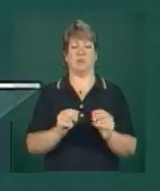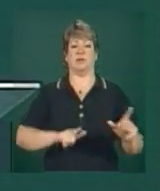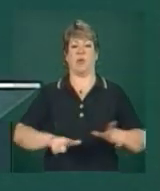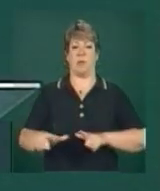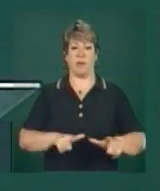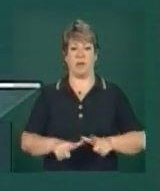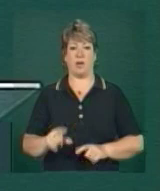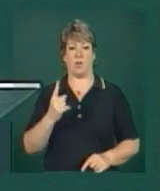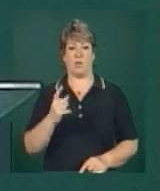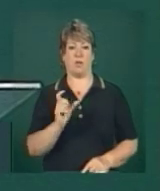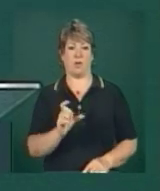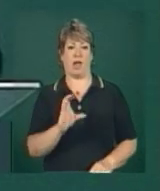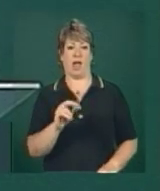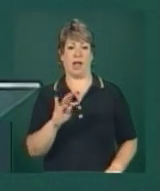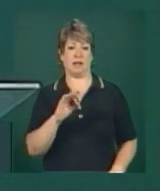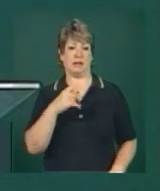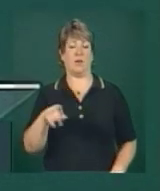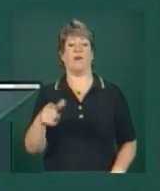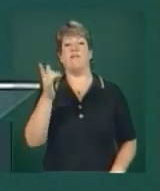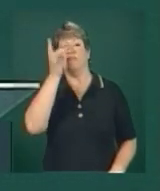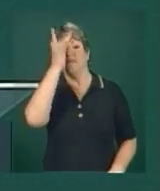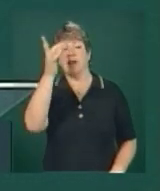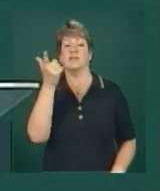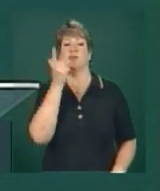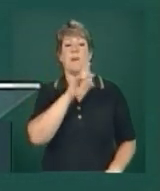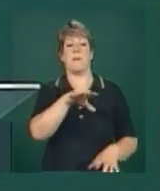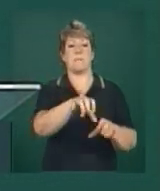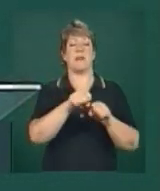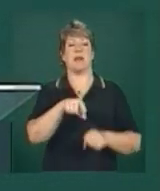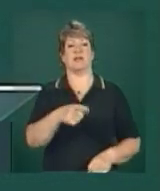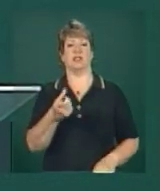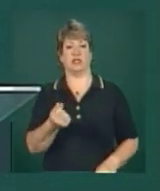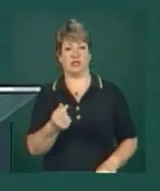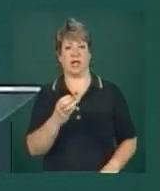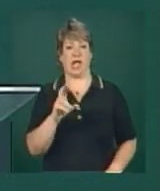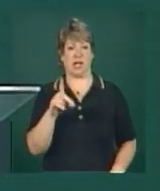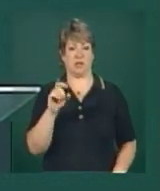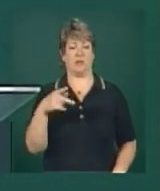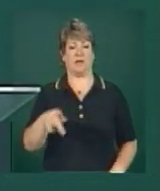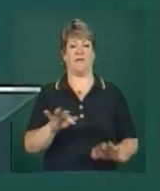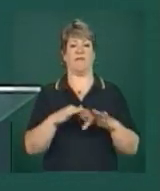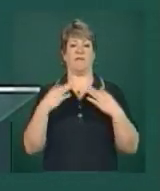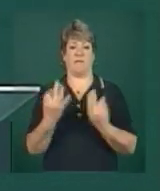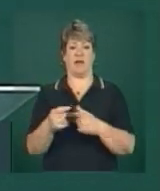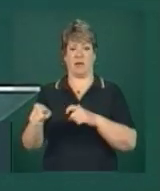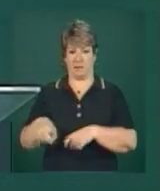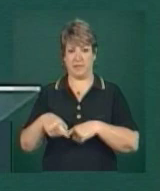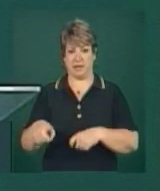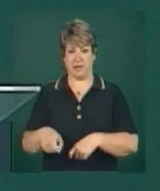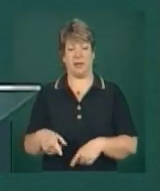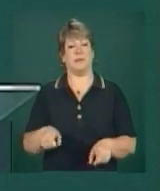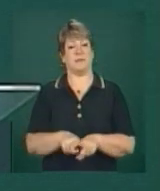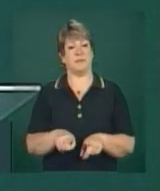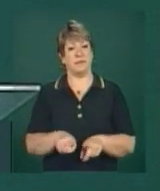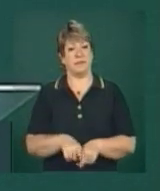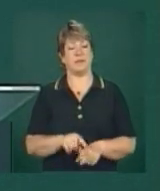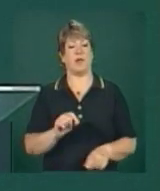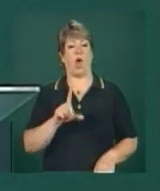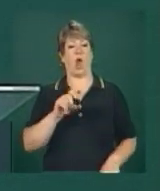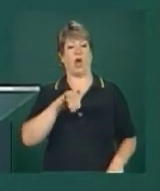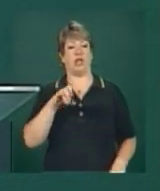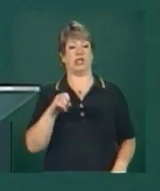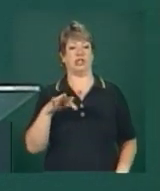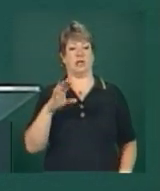cartão facilitando o acesso ao crédito para a agricultura familiar. E vamos na logística,